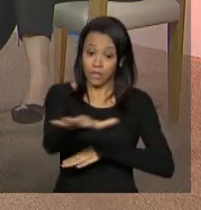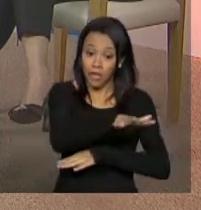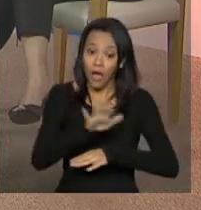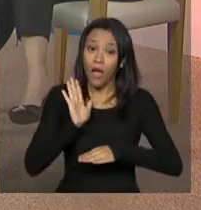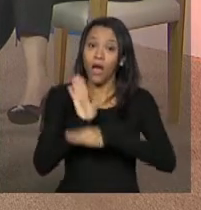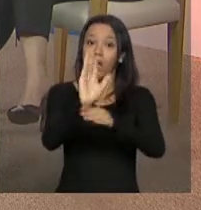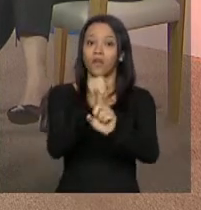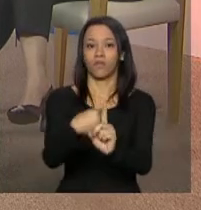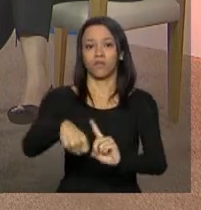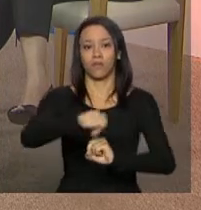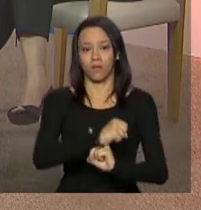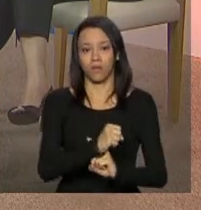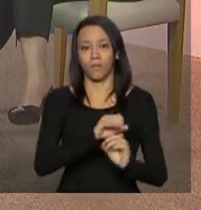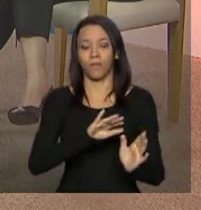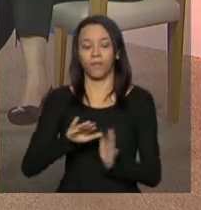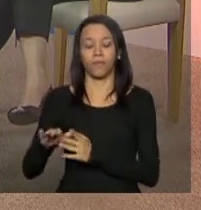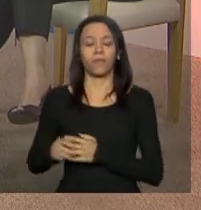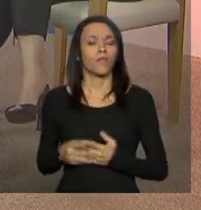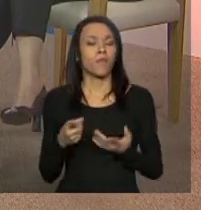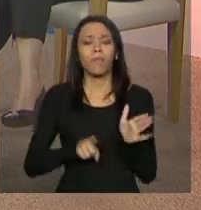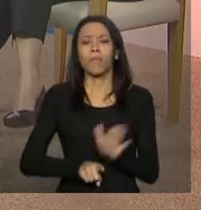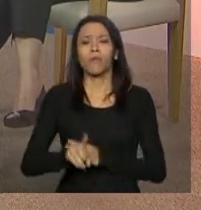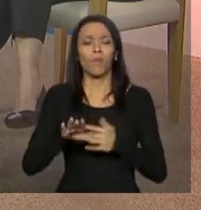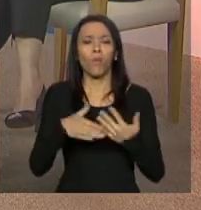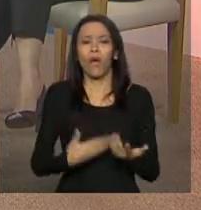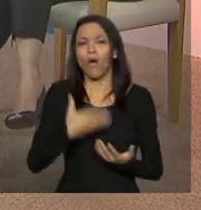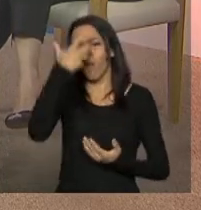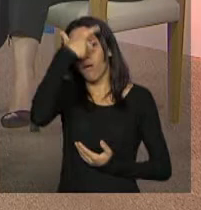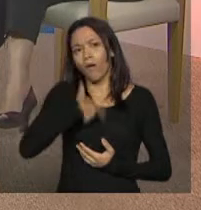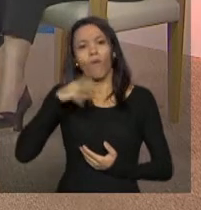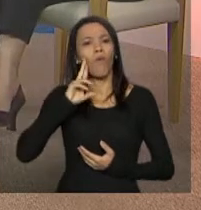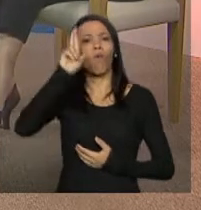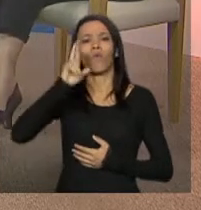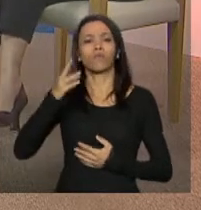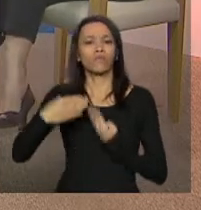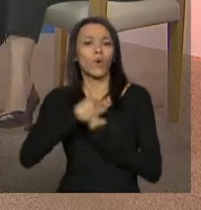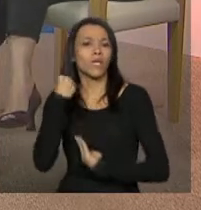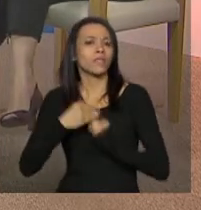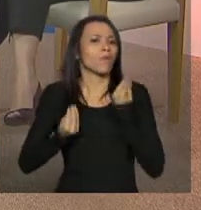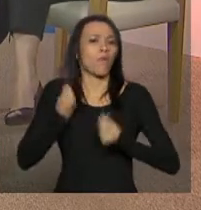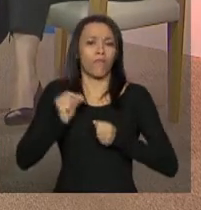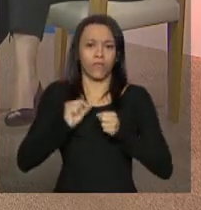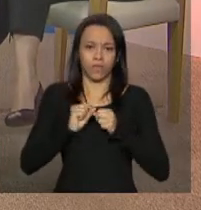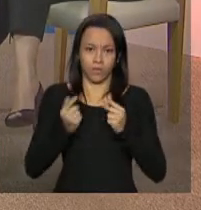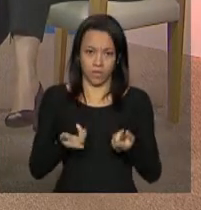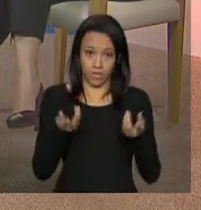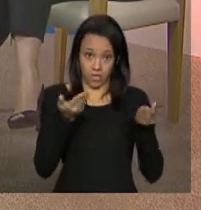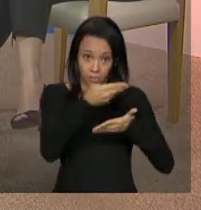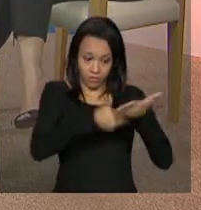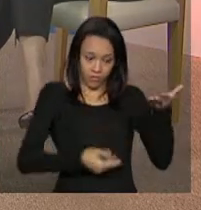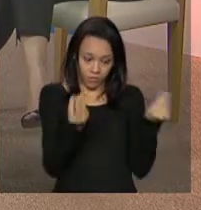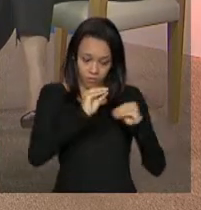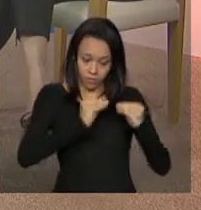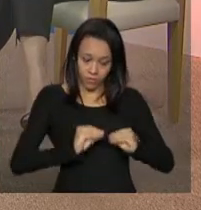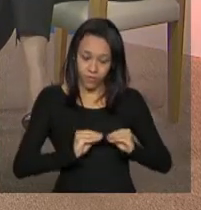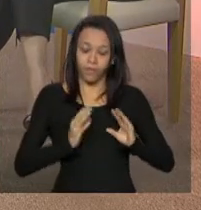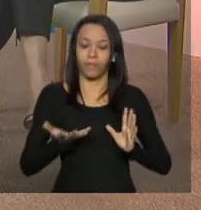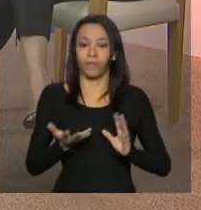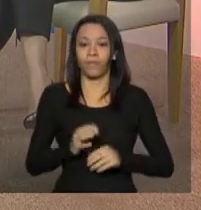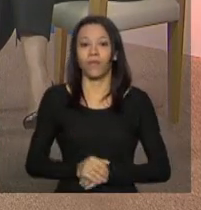qual é a orientação pros gestores, né, antes do preenchimento desse cadastro? O eles devem fazer? Bom, o MDS reafirma que, assim,